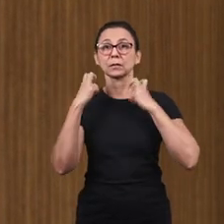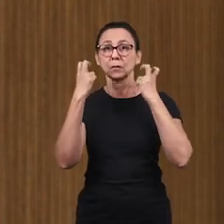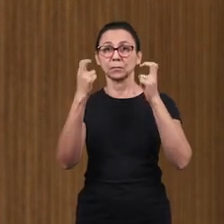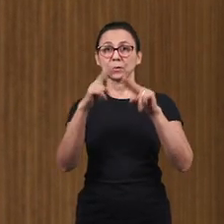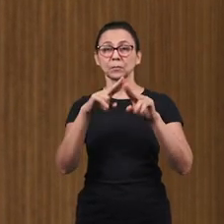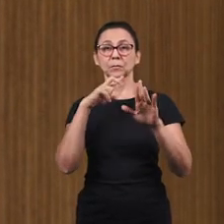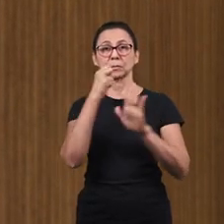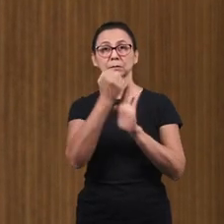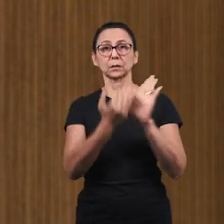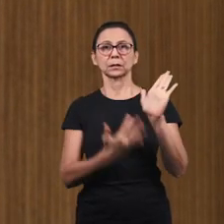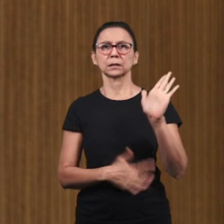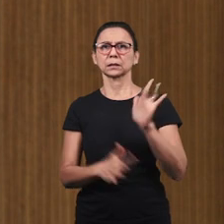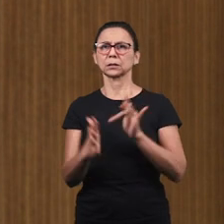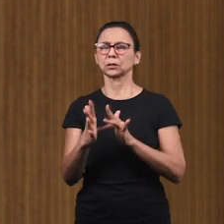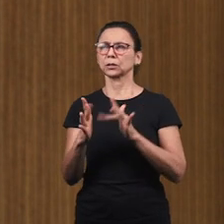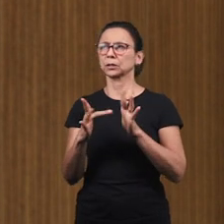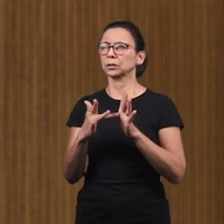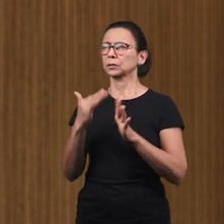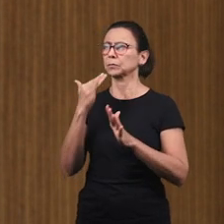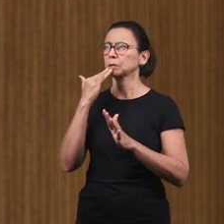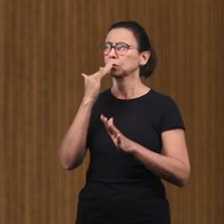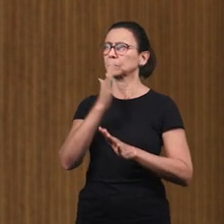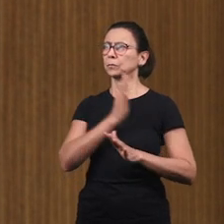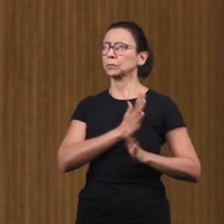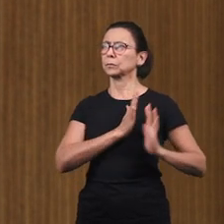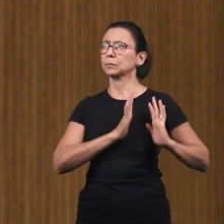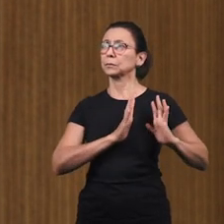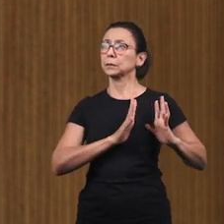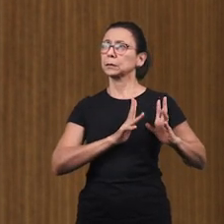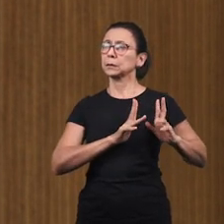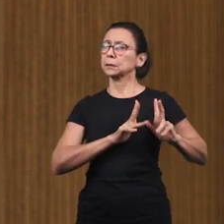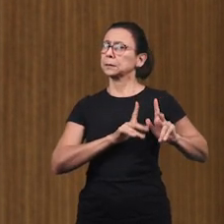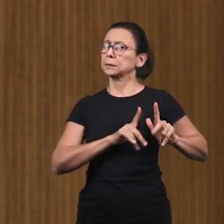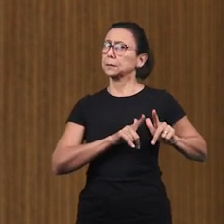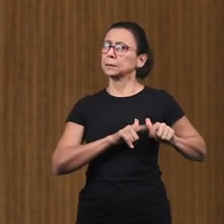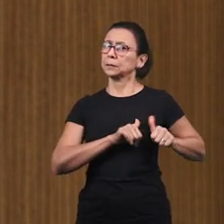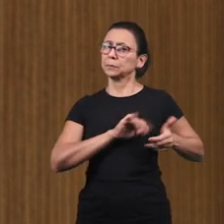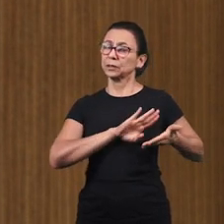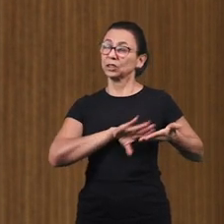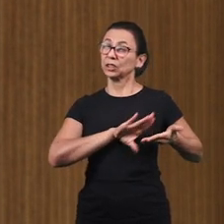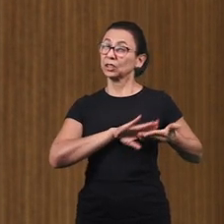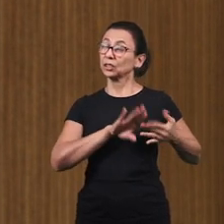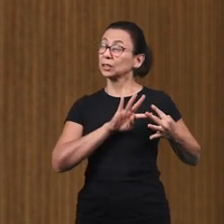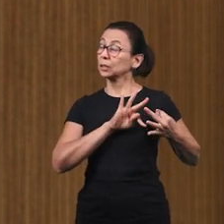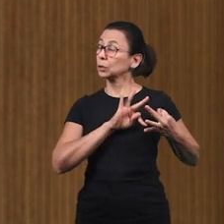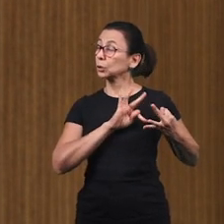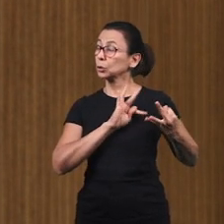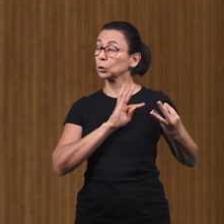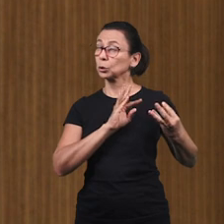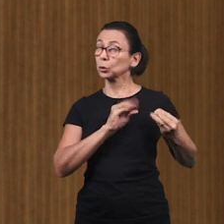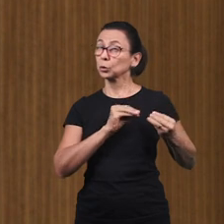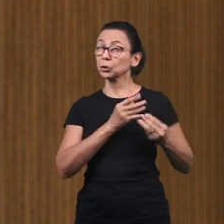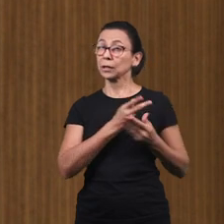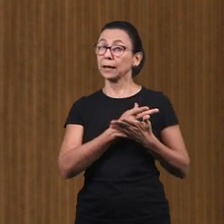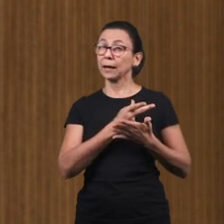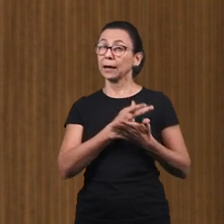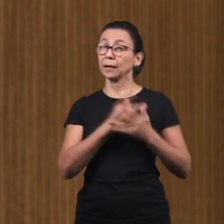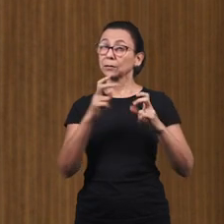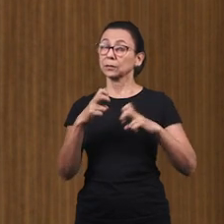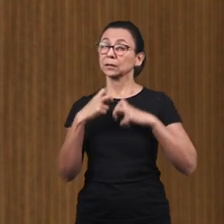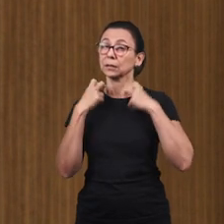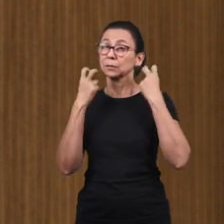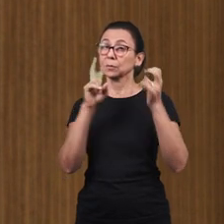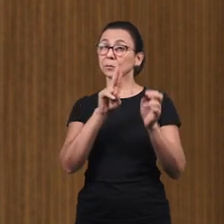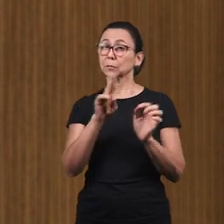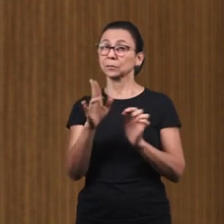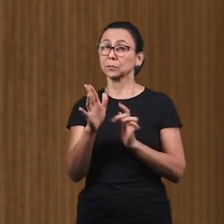sangue de Jesus pedindo, limpa o nosso coração. Retire, Senhor, tudo o que não agrada a Ti. É o clamor que fazemos,